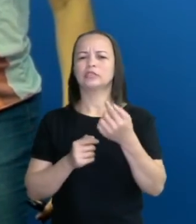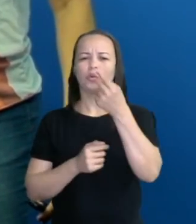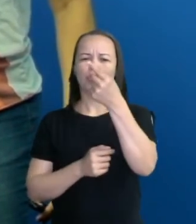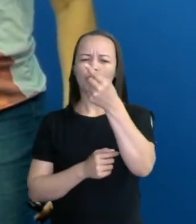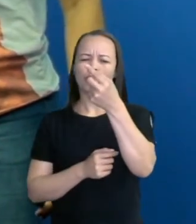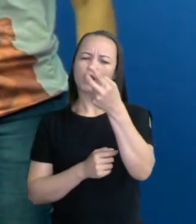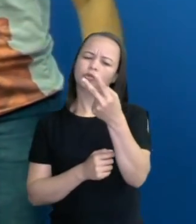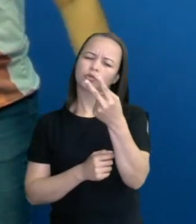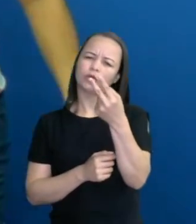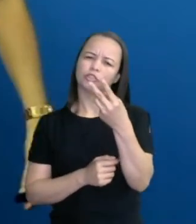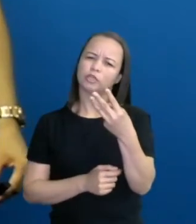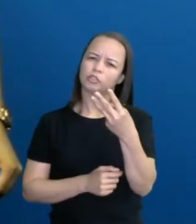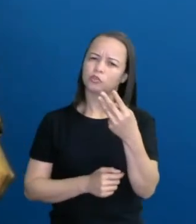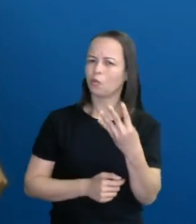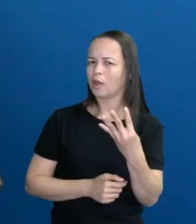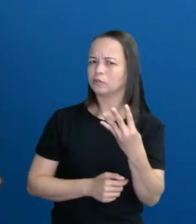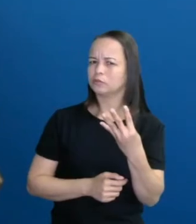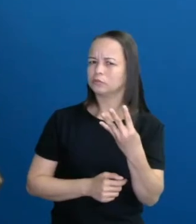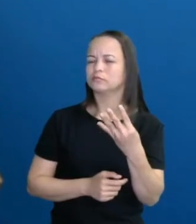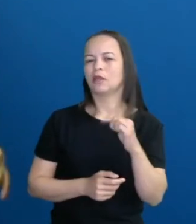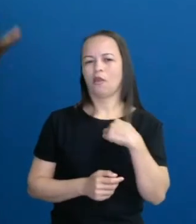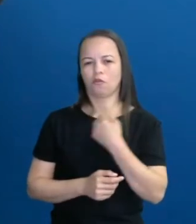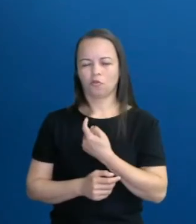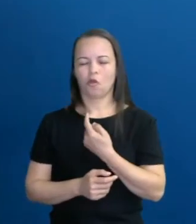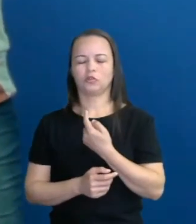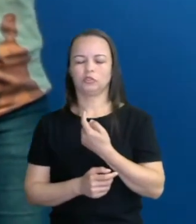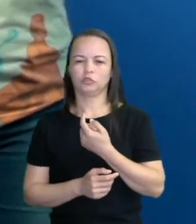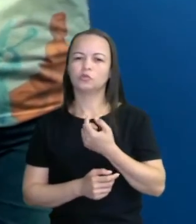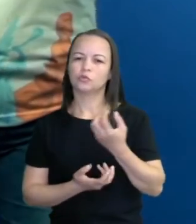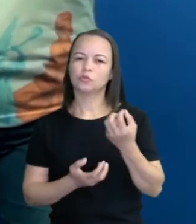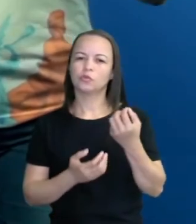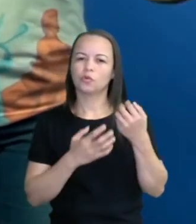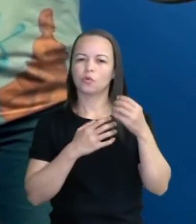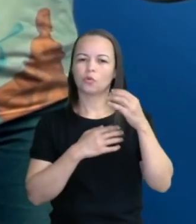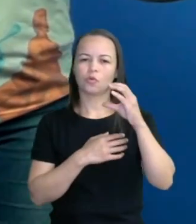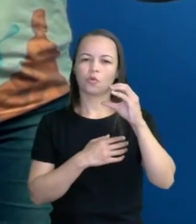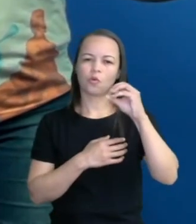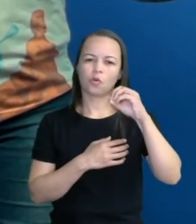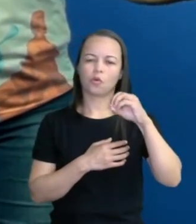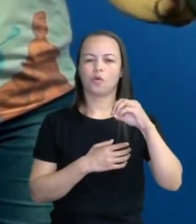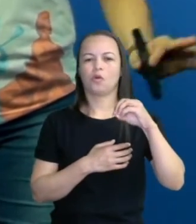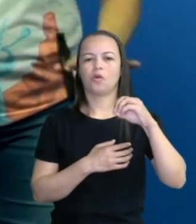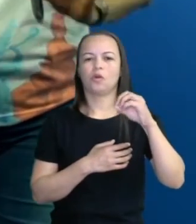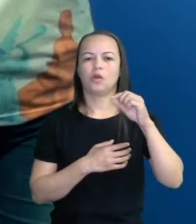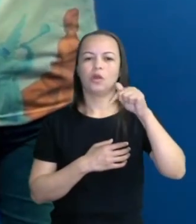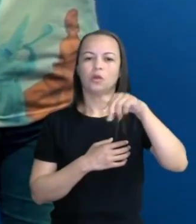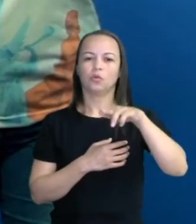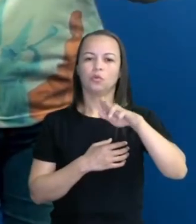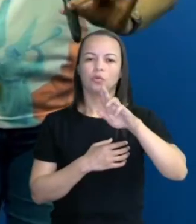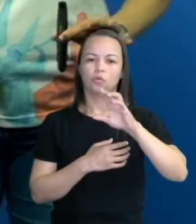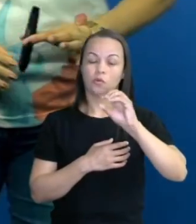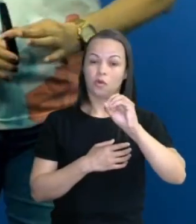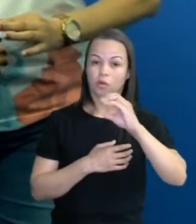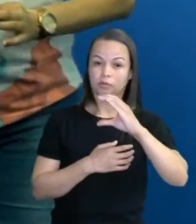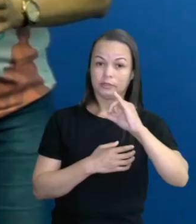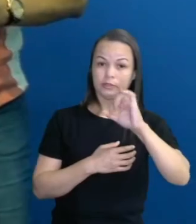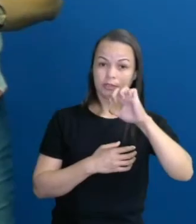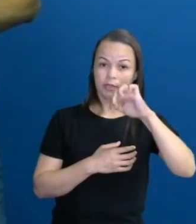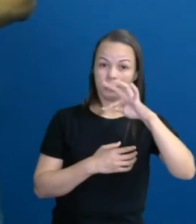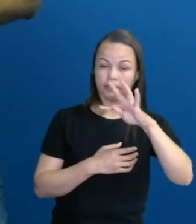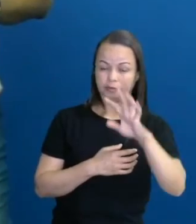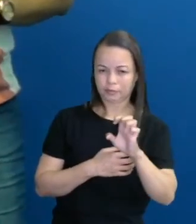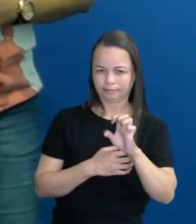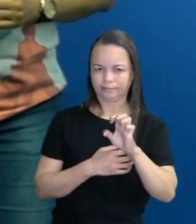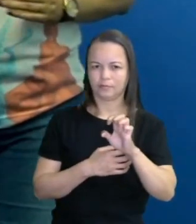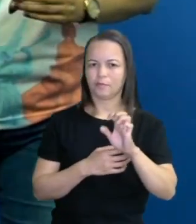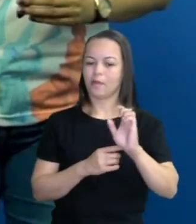2, 3, 4. É o nosso quociente. Beleza? Esse foi simples. Mas eu vou complicar um pouco lá